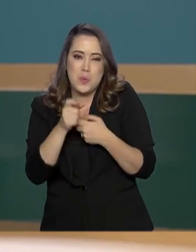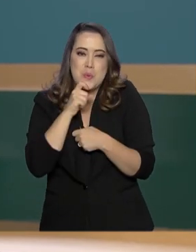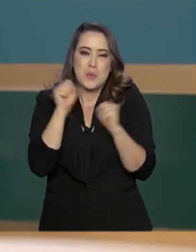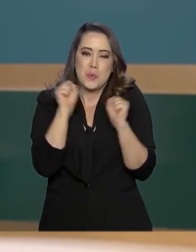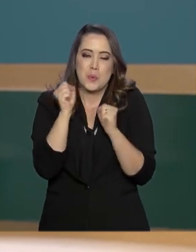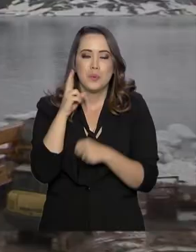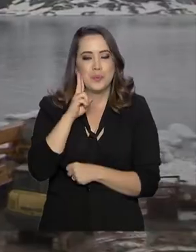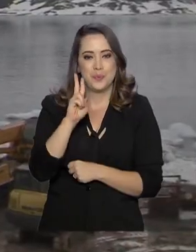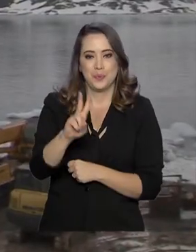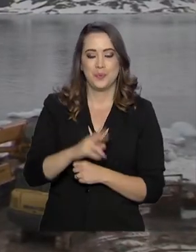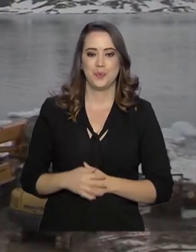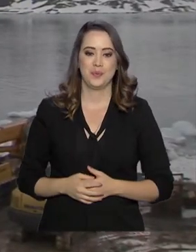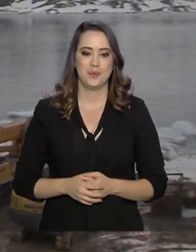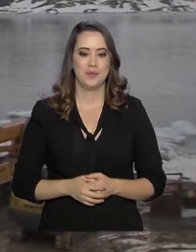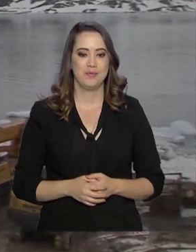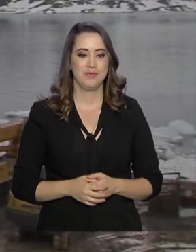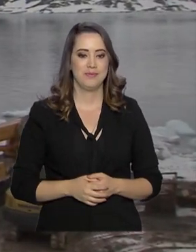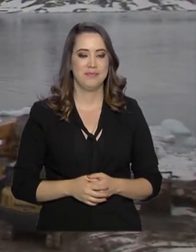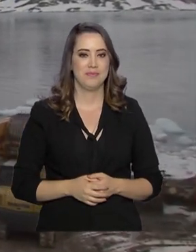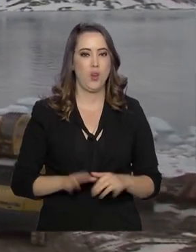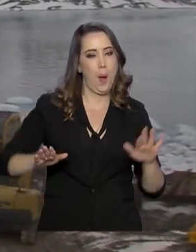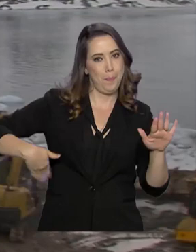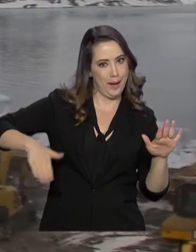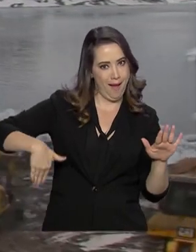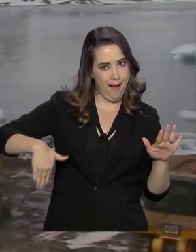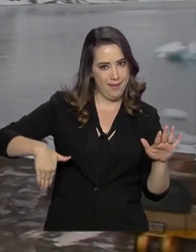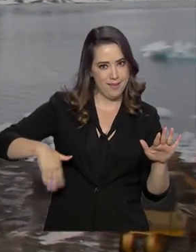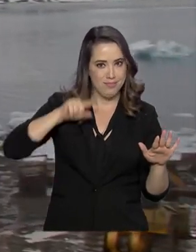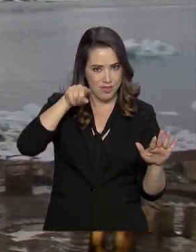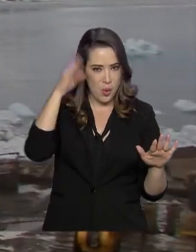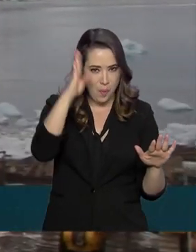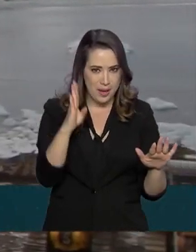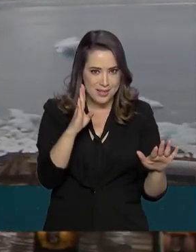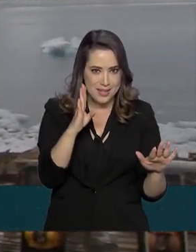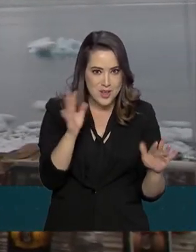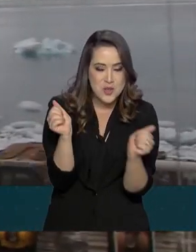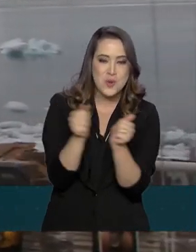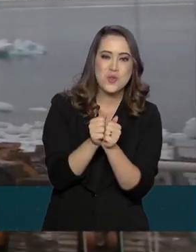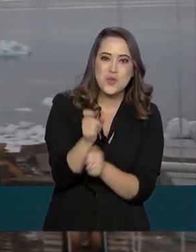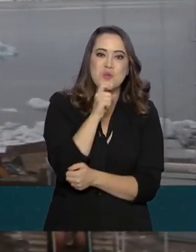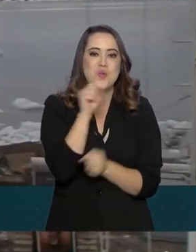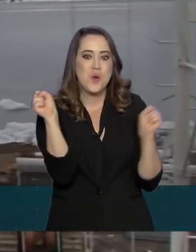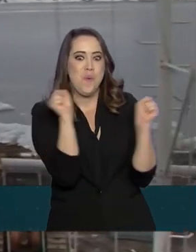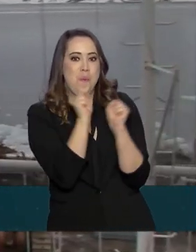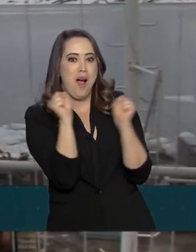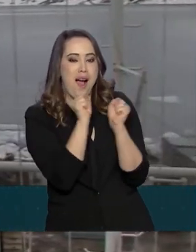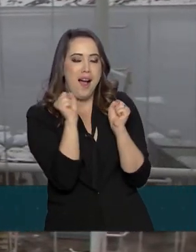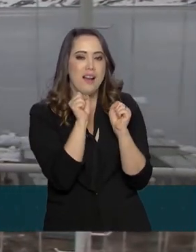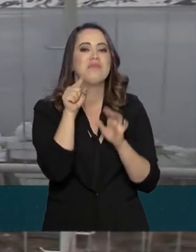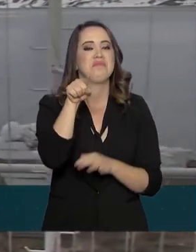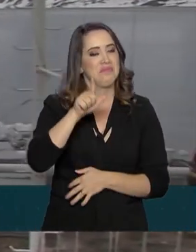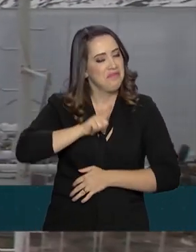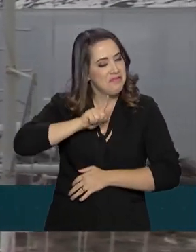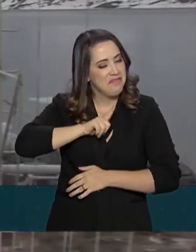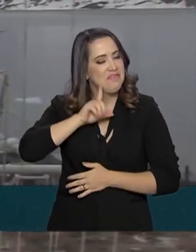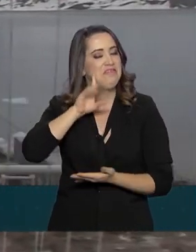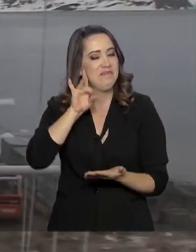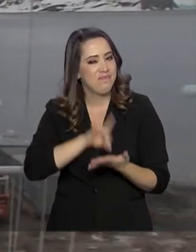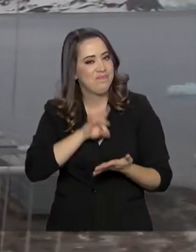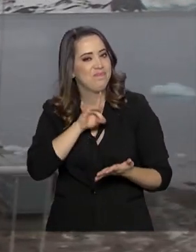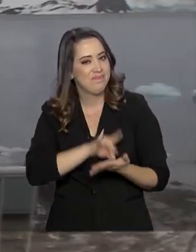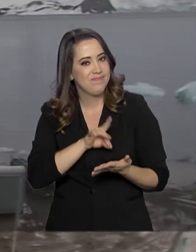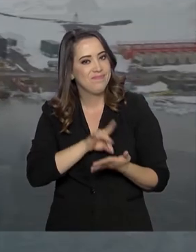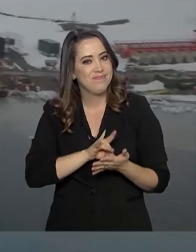de Almeida. Uma praia brasileira banhada por um mar de gelo. Pode parecer estranho, mas ela existe na ilha de Rei